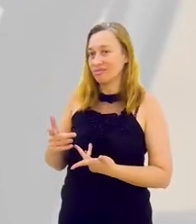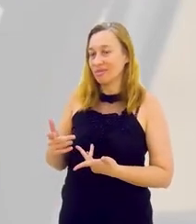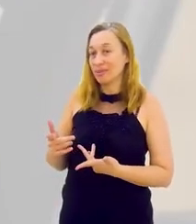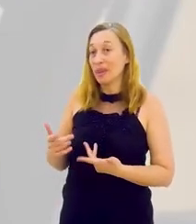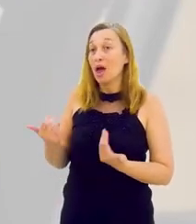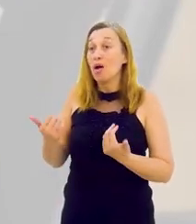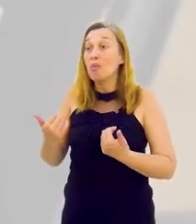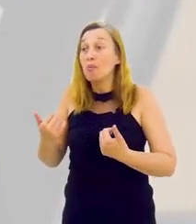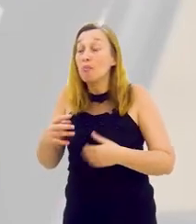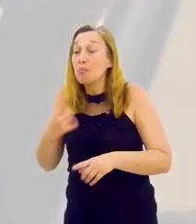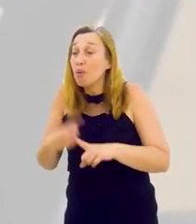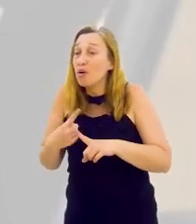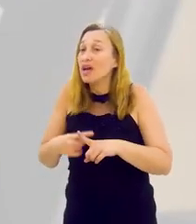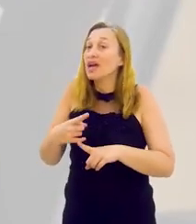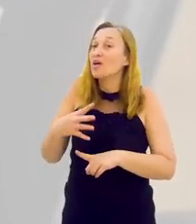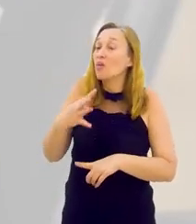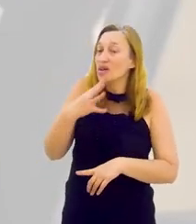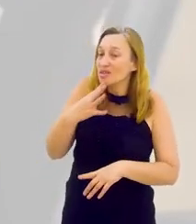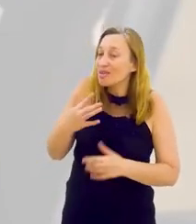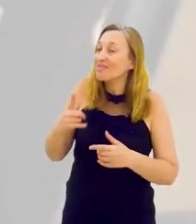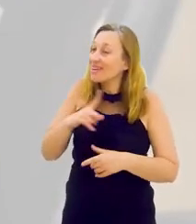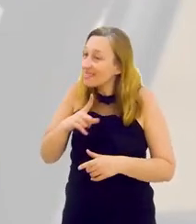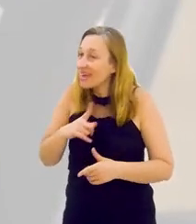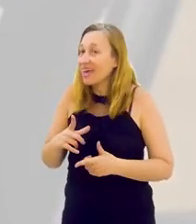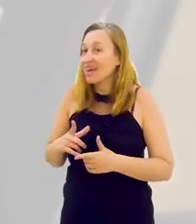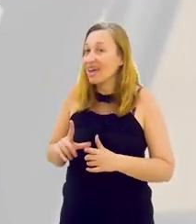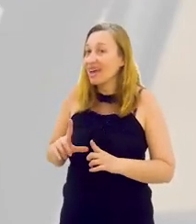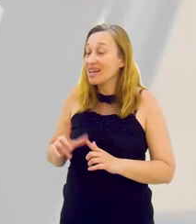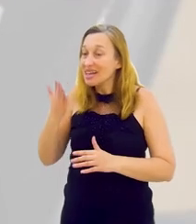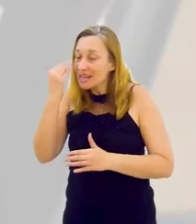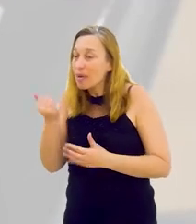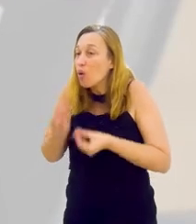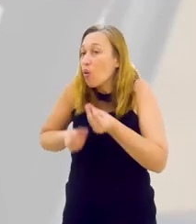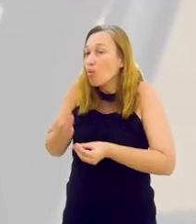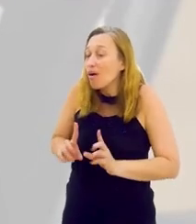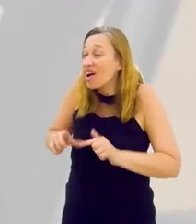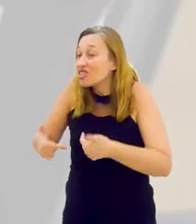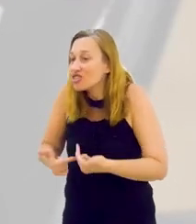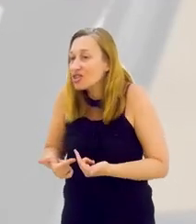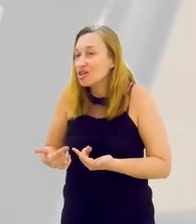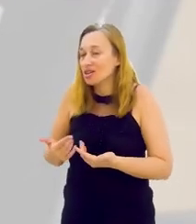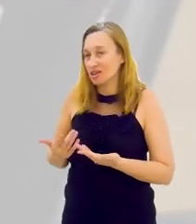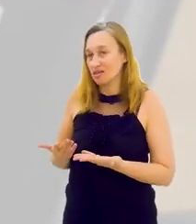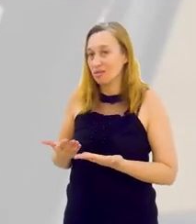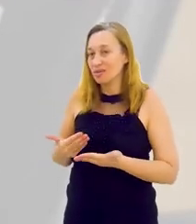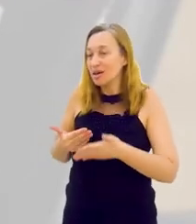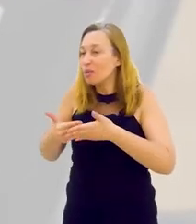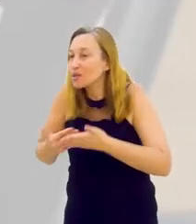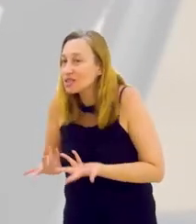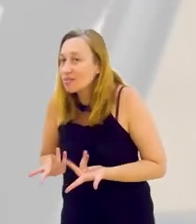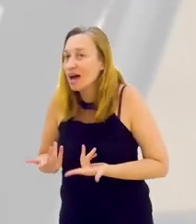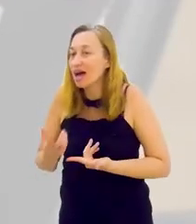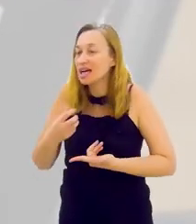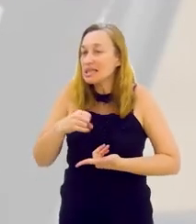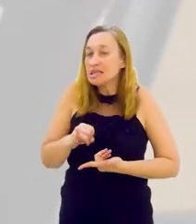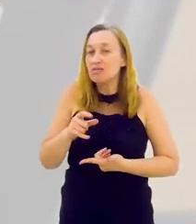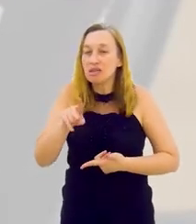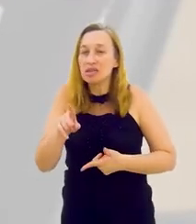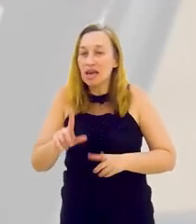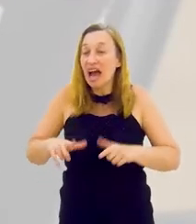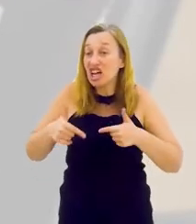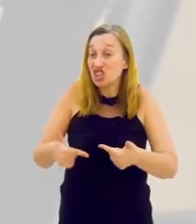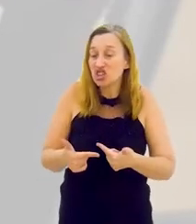ele não vai correr risco. Se ele não só... Porque ele tem conhecimento, se ele correr risco, ele vai correr risco calculado. Você está entendendo? É um